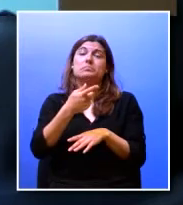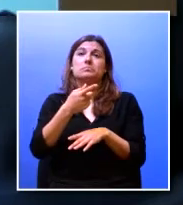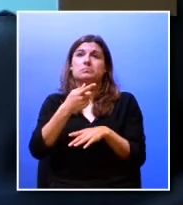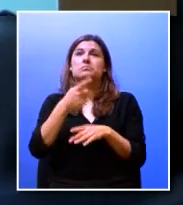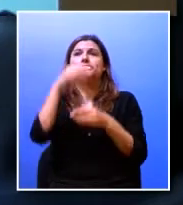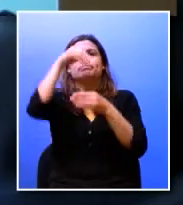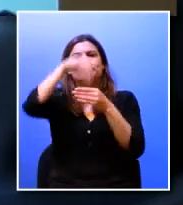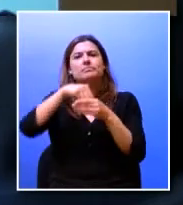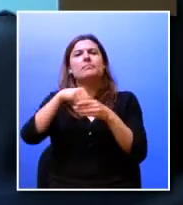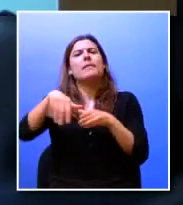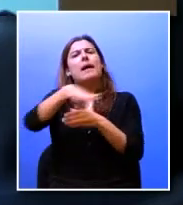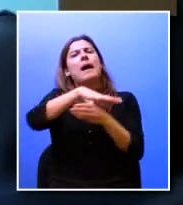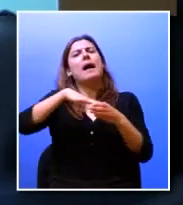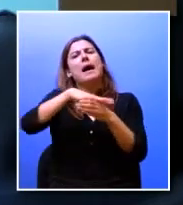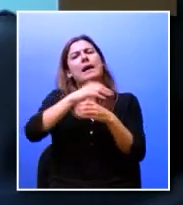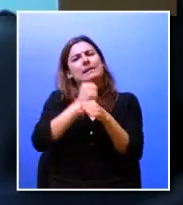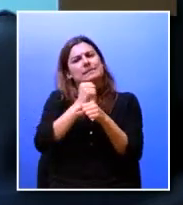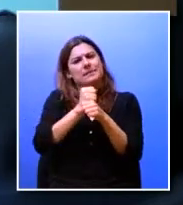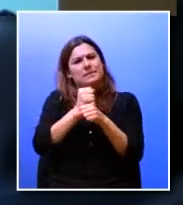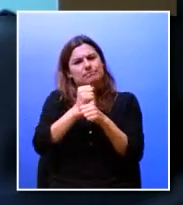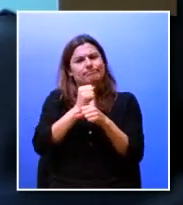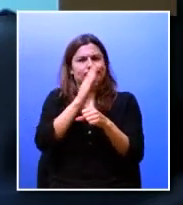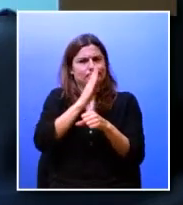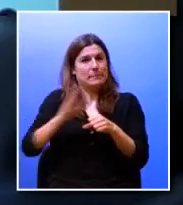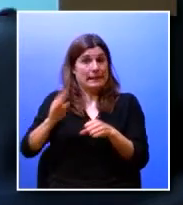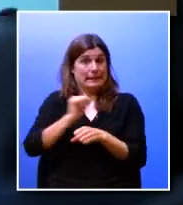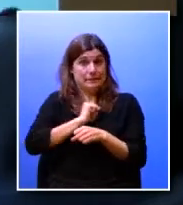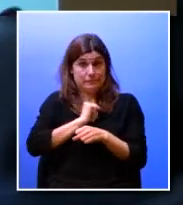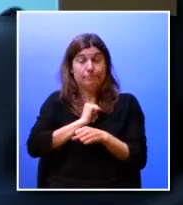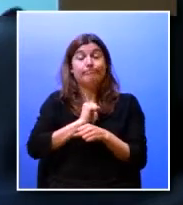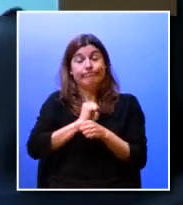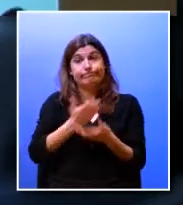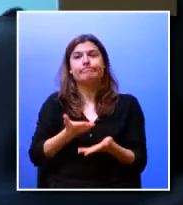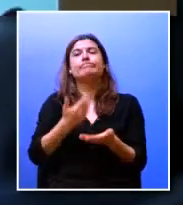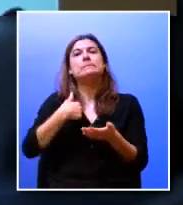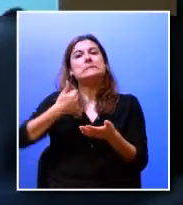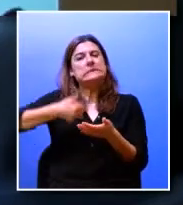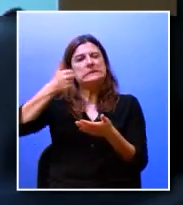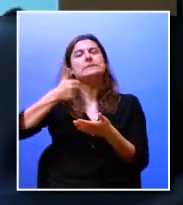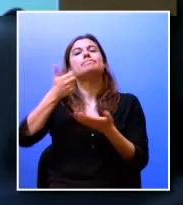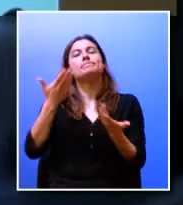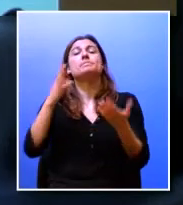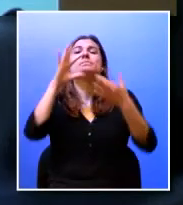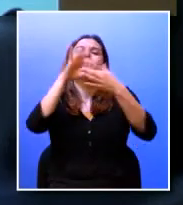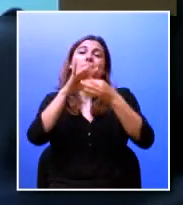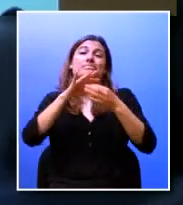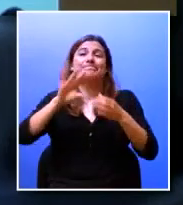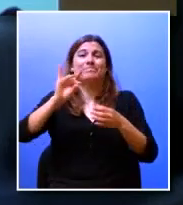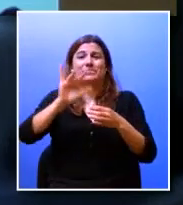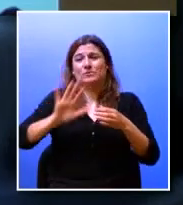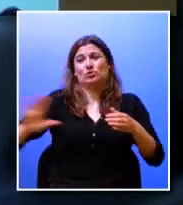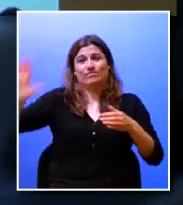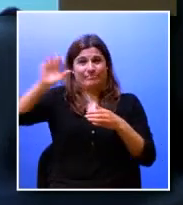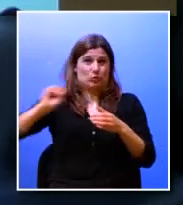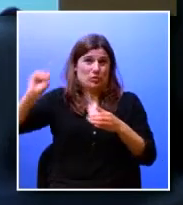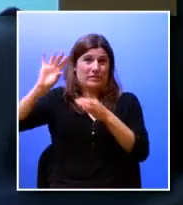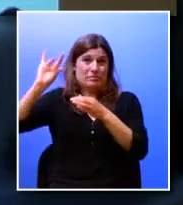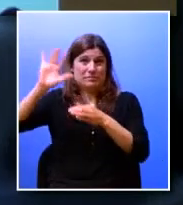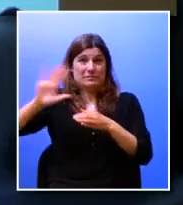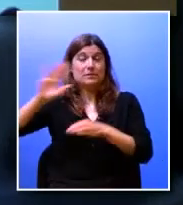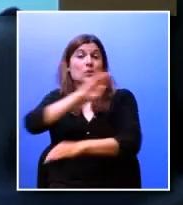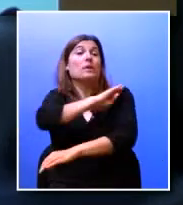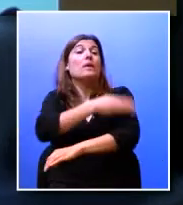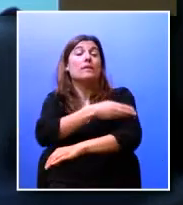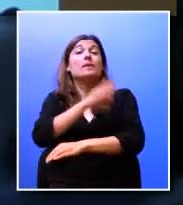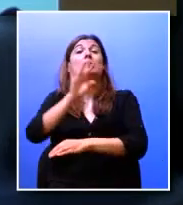nossa área de intervenção nós de facto procuramos e até por uma questão geográfica a Universidade de Aveiro está presente